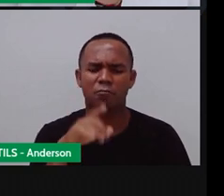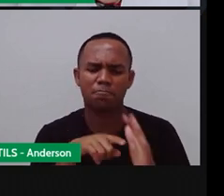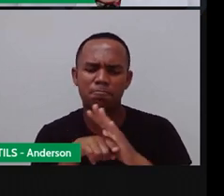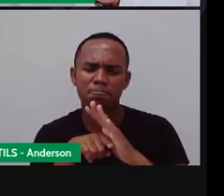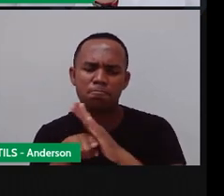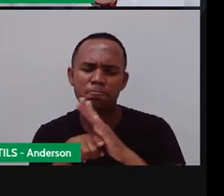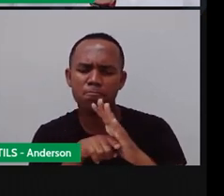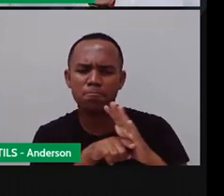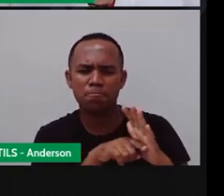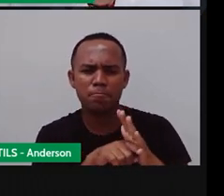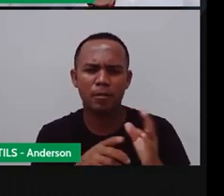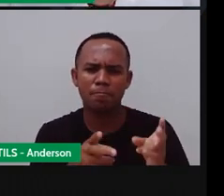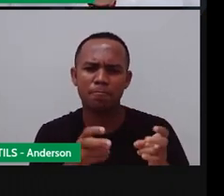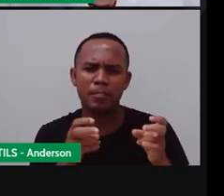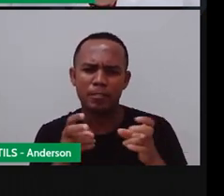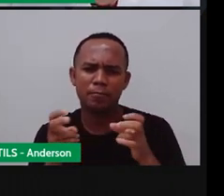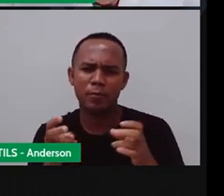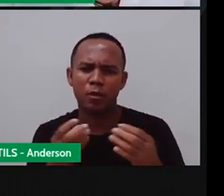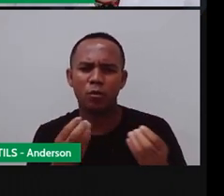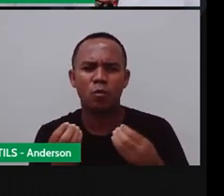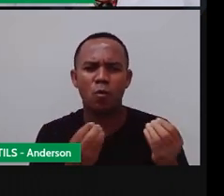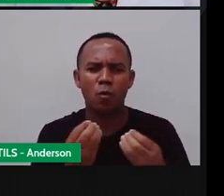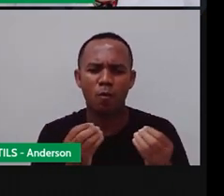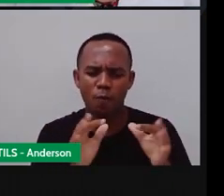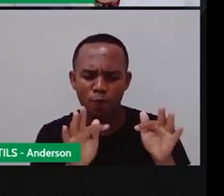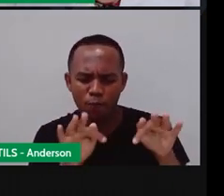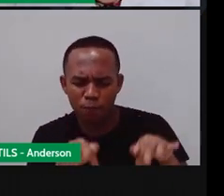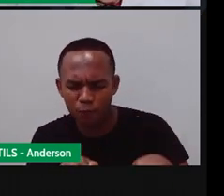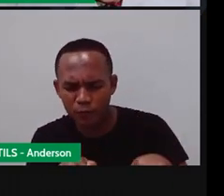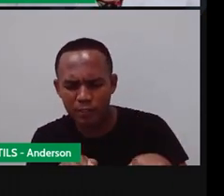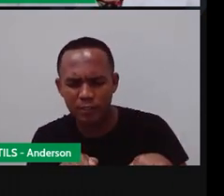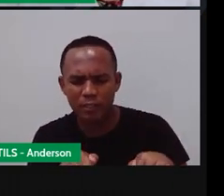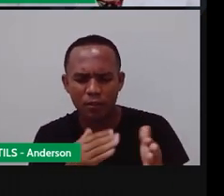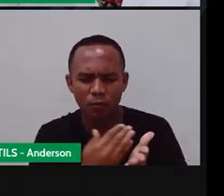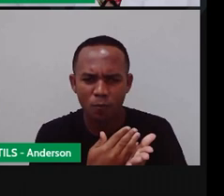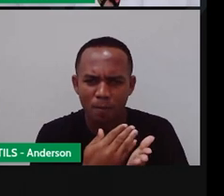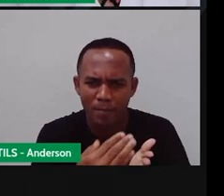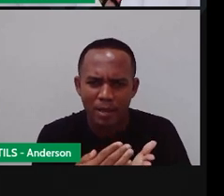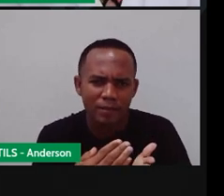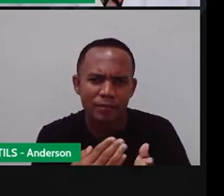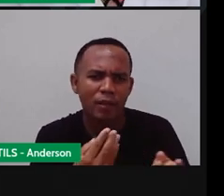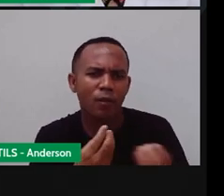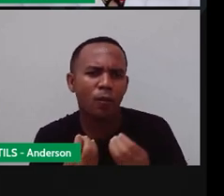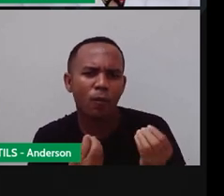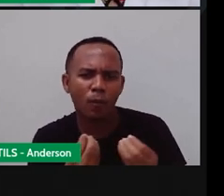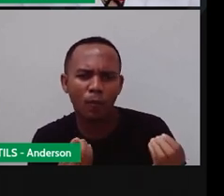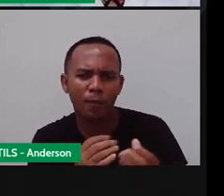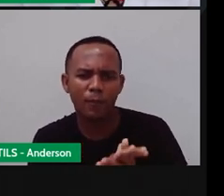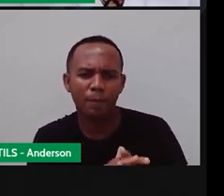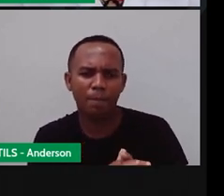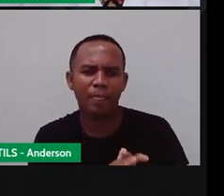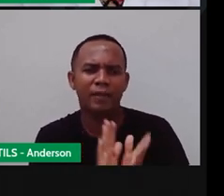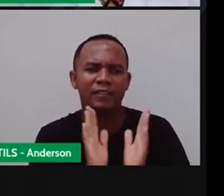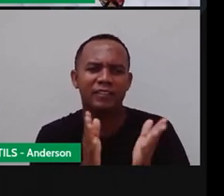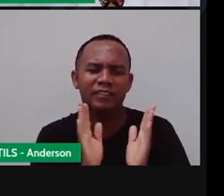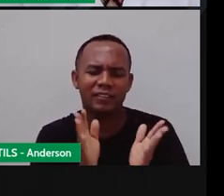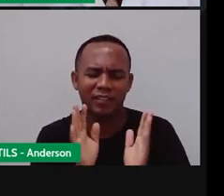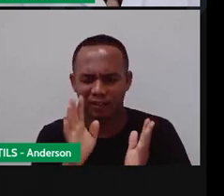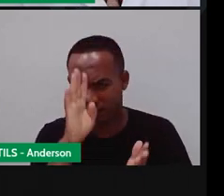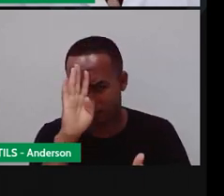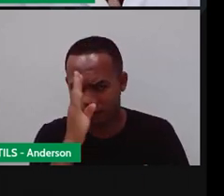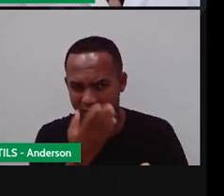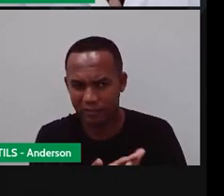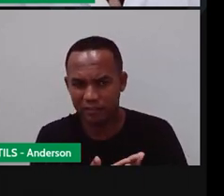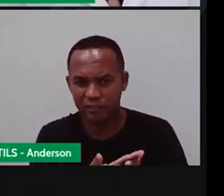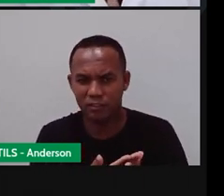traçar um calendário de início e fim das quatro estações nos dois hemisférios Então eu acredito que vocês já tenham visto aí no jornal